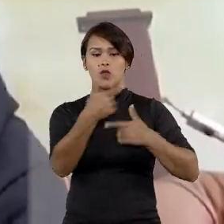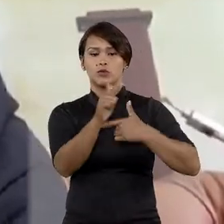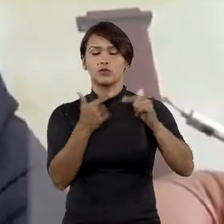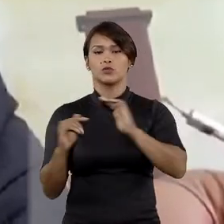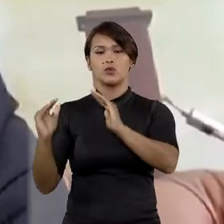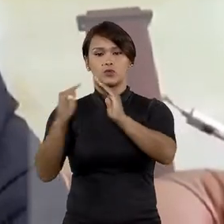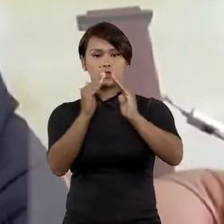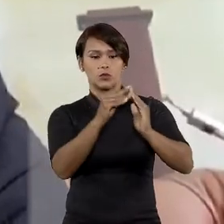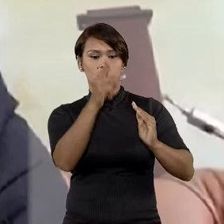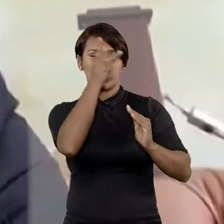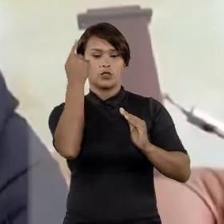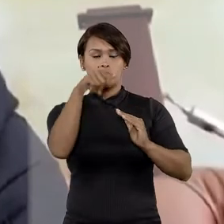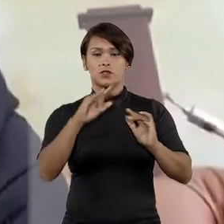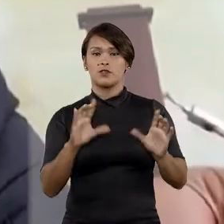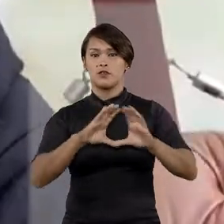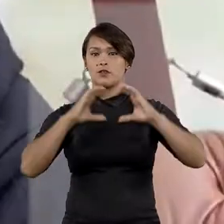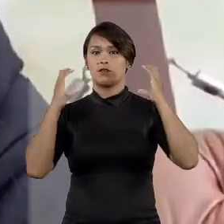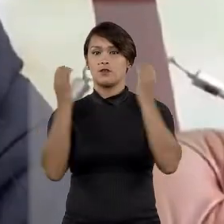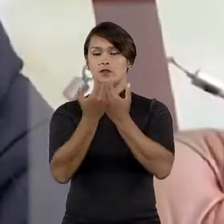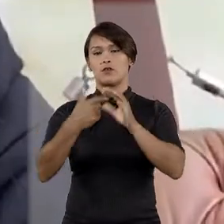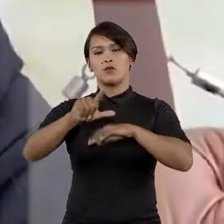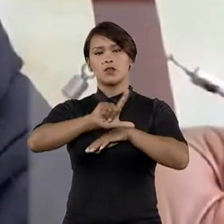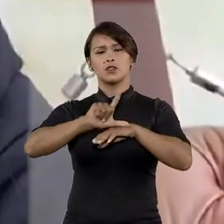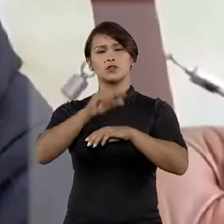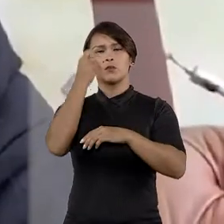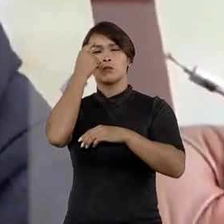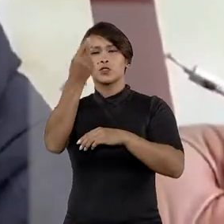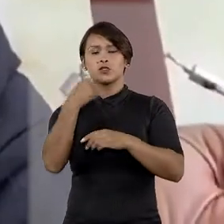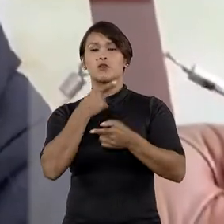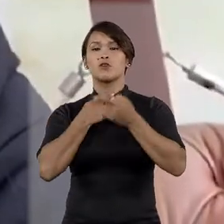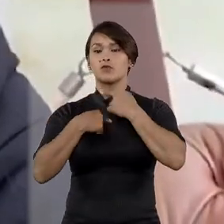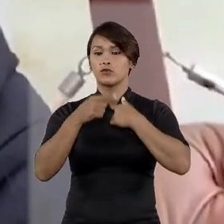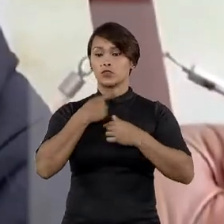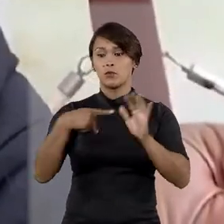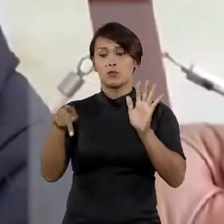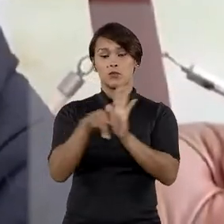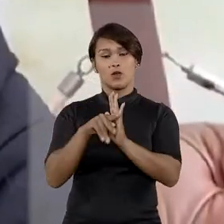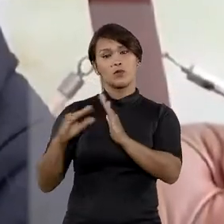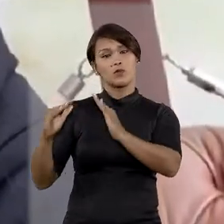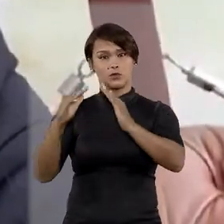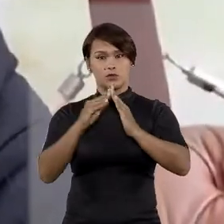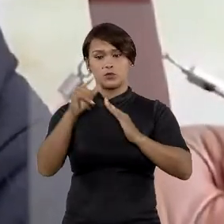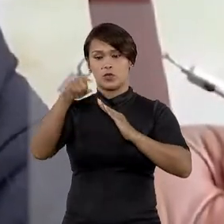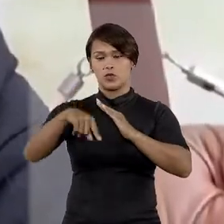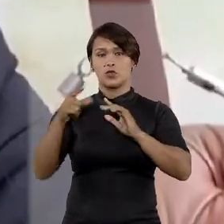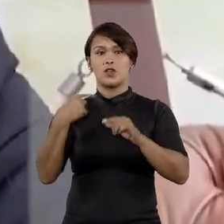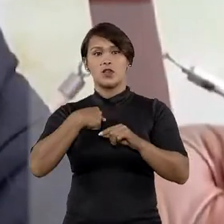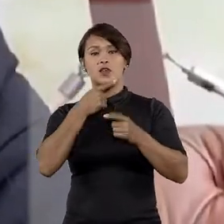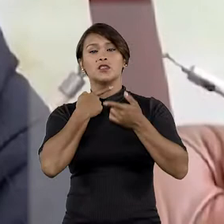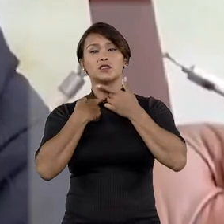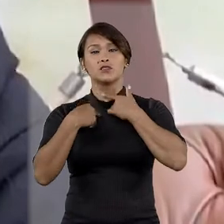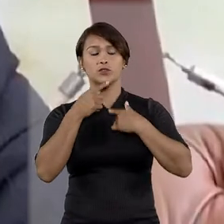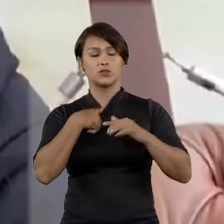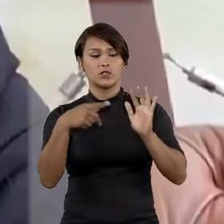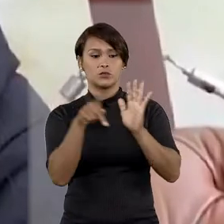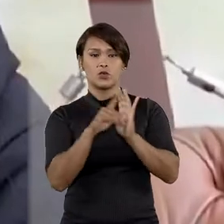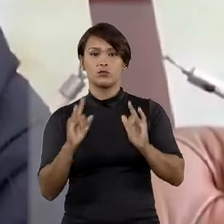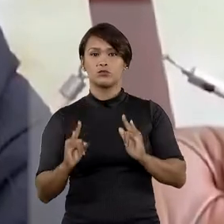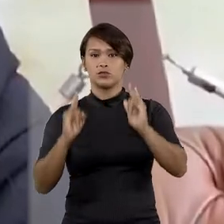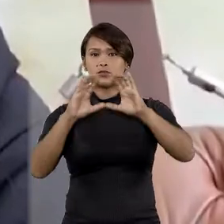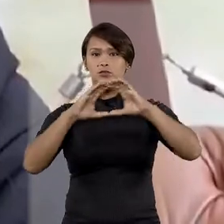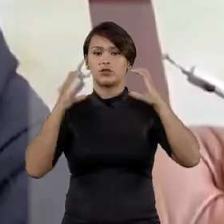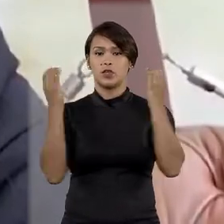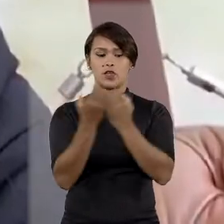aos demais moradores daquele condomínio. O legislador pensou na vontade dos condôminos e esta vontade dos condôminos